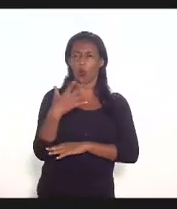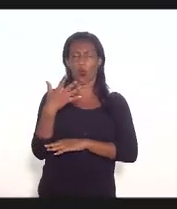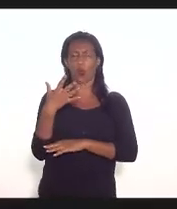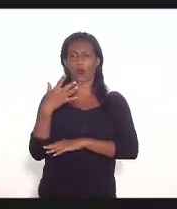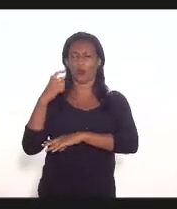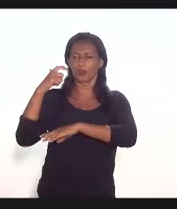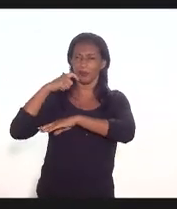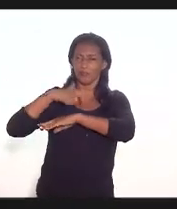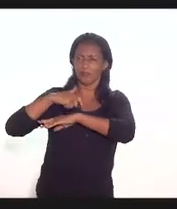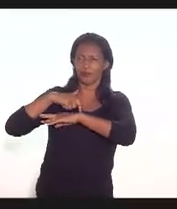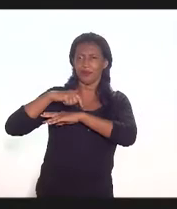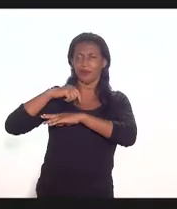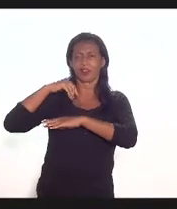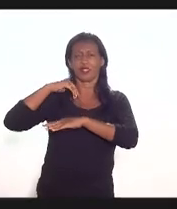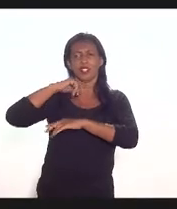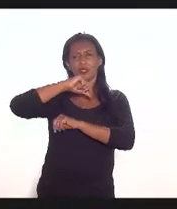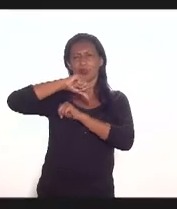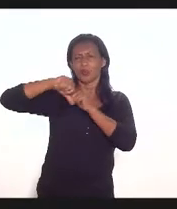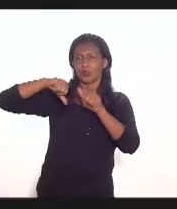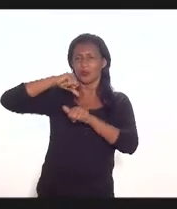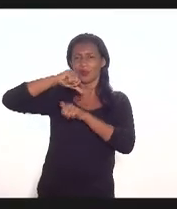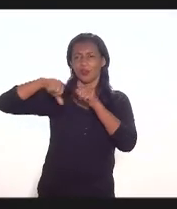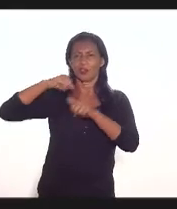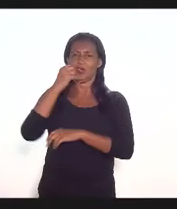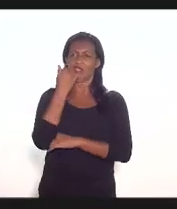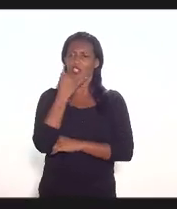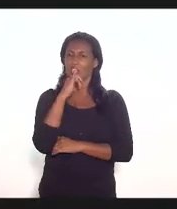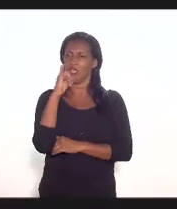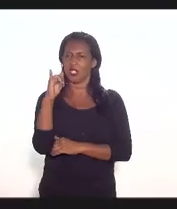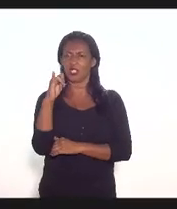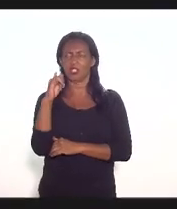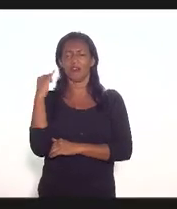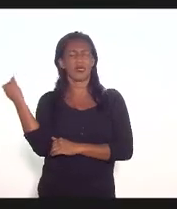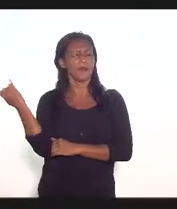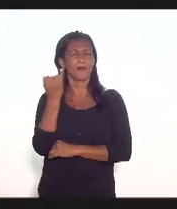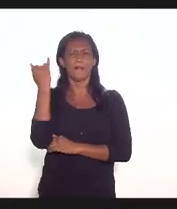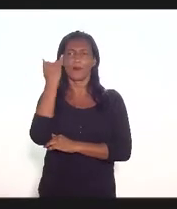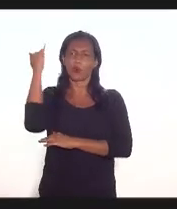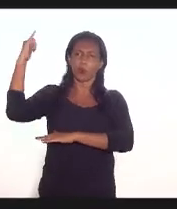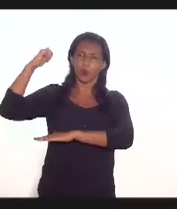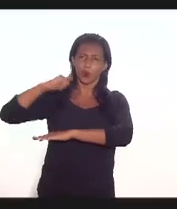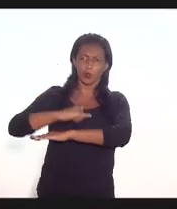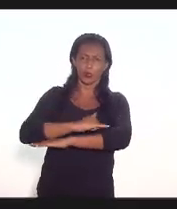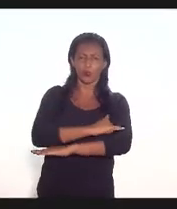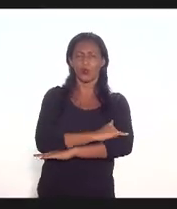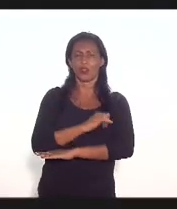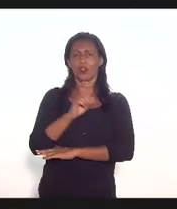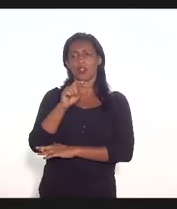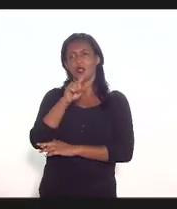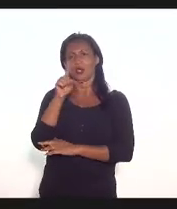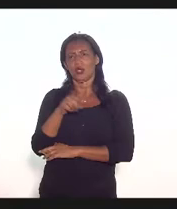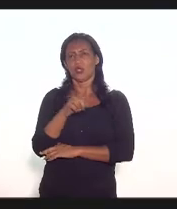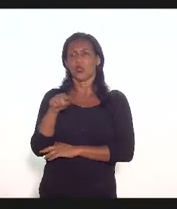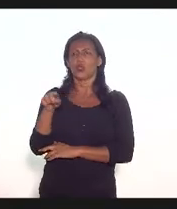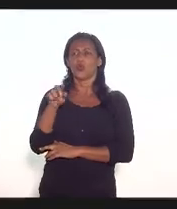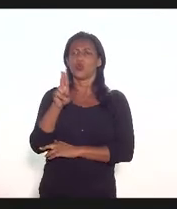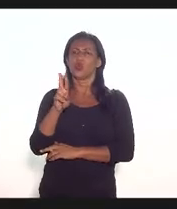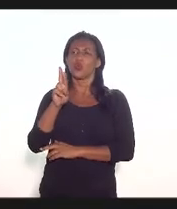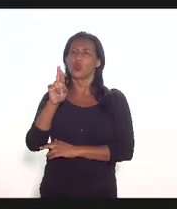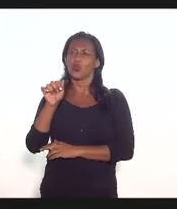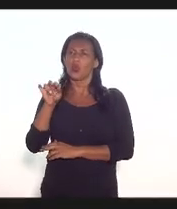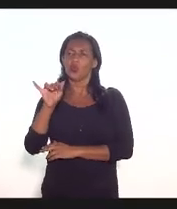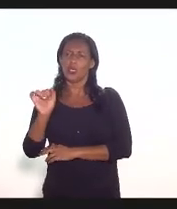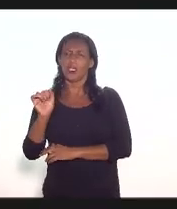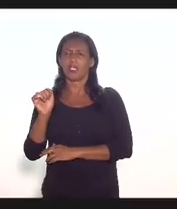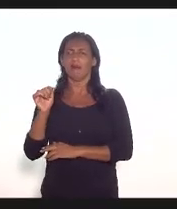geração de energia e vai ser muito importante no nosso aeroporto Azuri que tem investido e quer investir cada